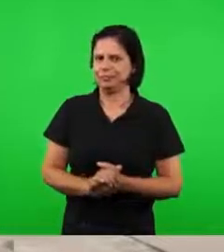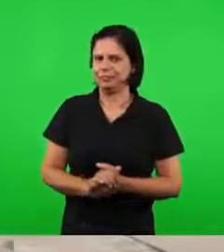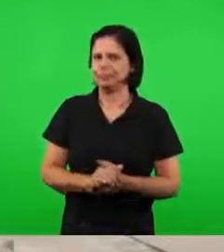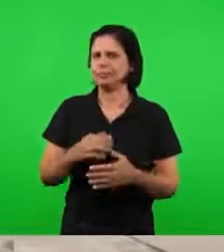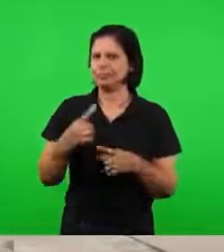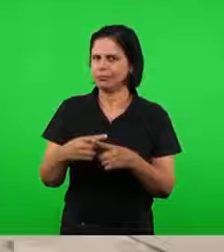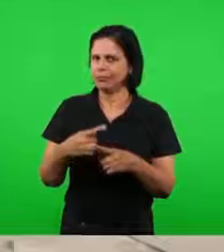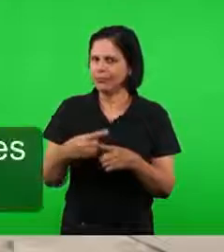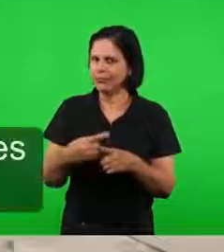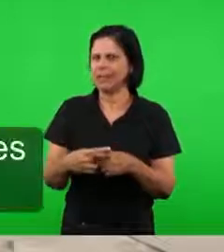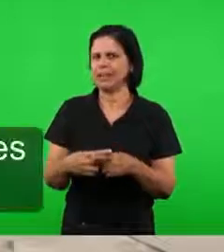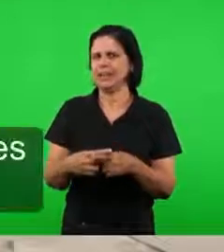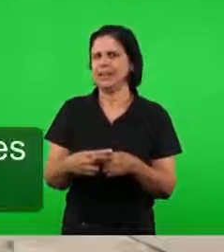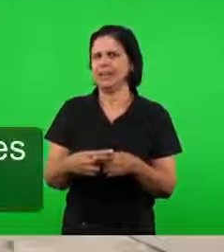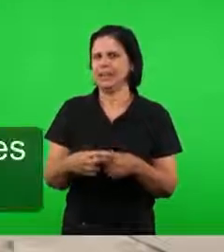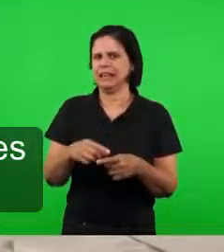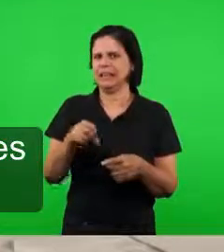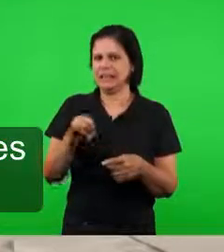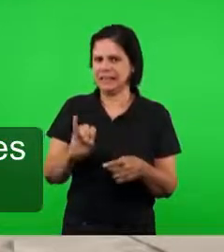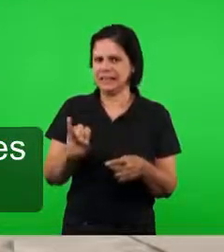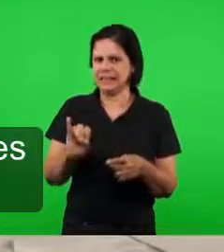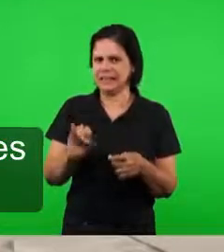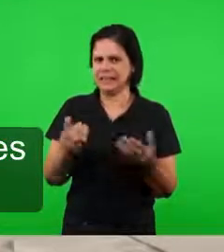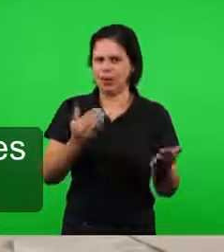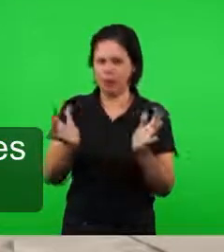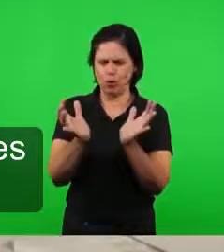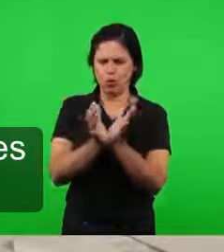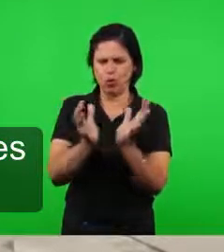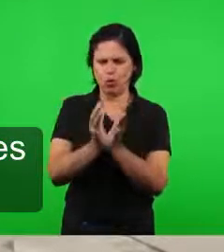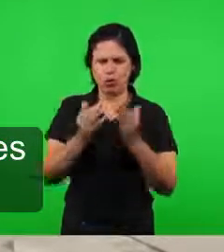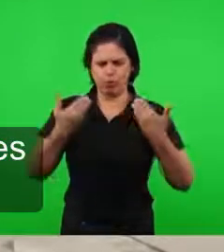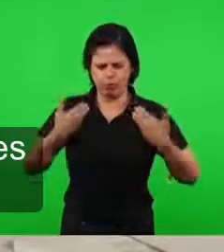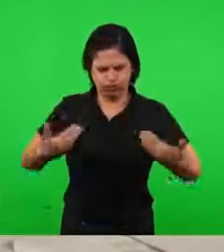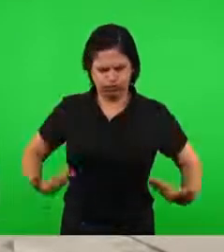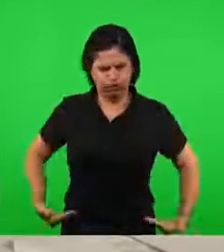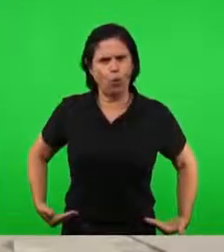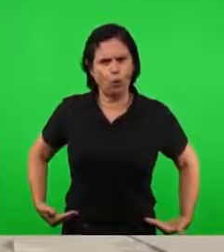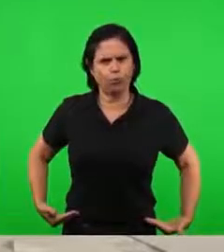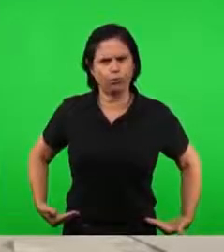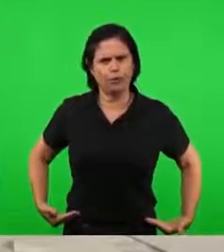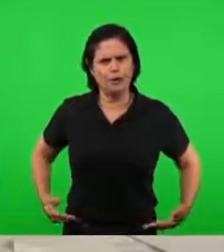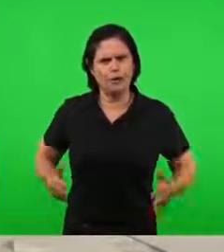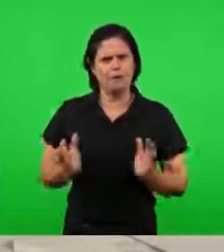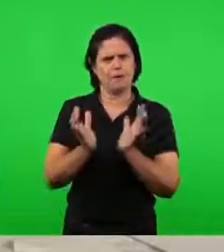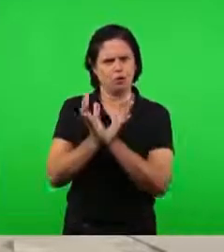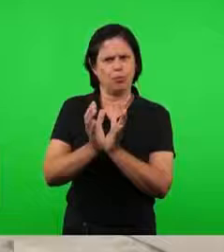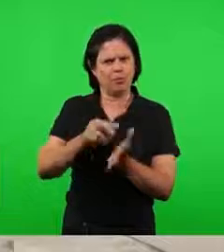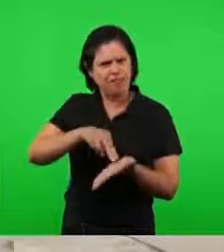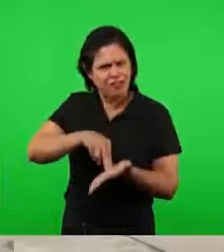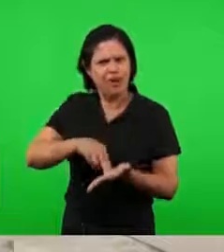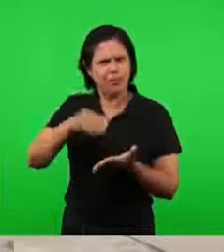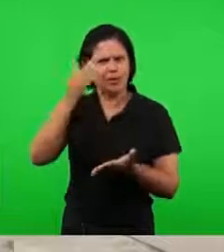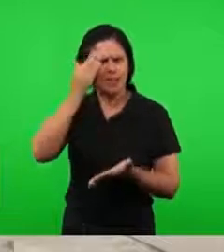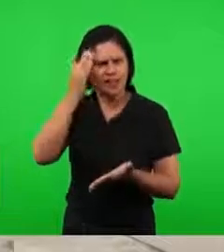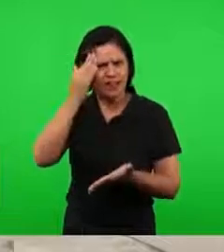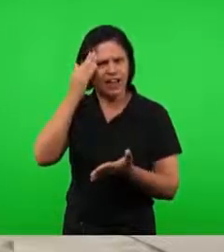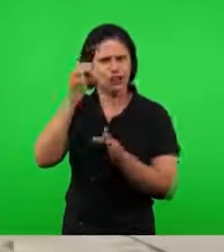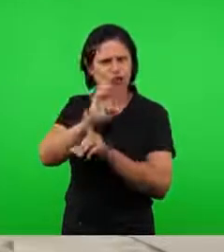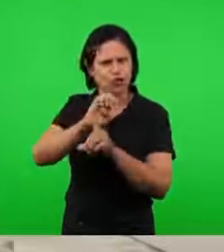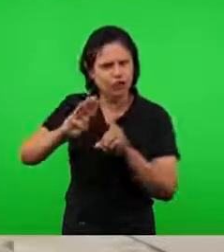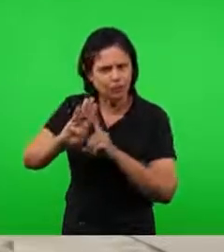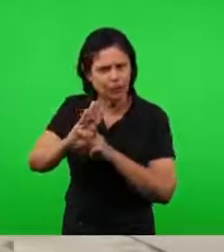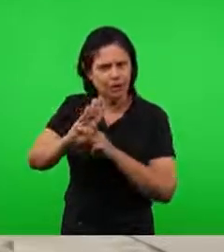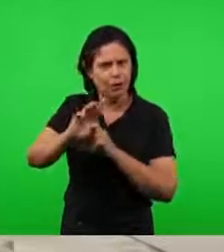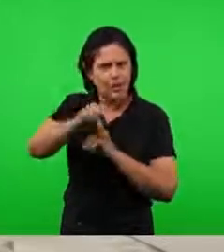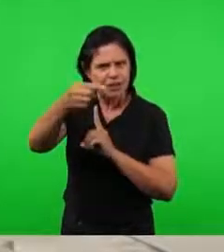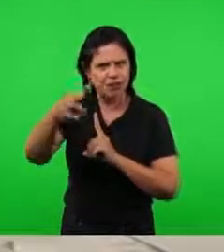tenha acontecido. Mas quando vem o corpo, quando vem um grupo coeso, e as irmãs entendendo, hoje a escola bíblica dominical,